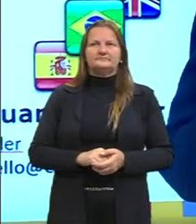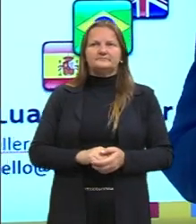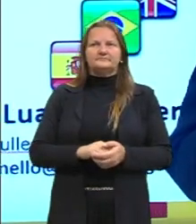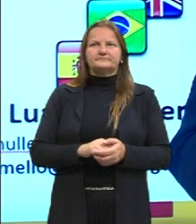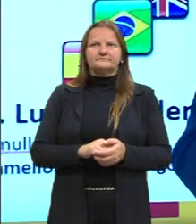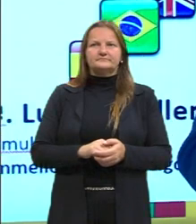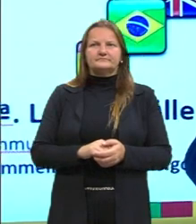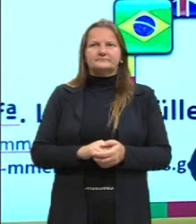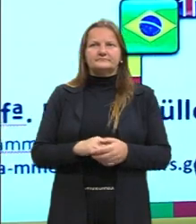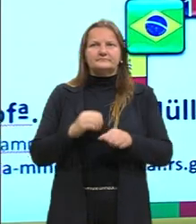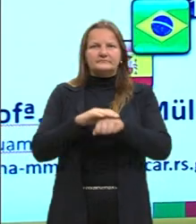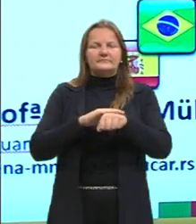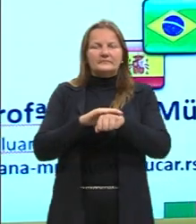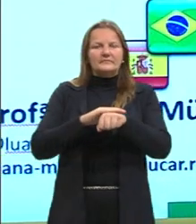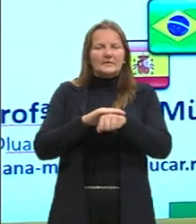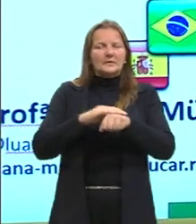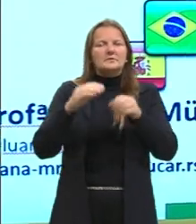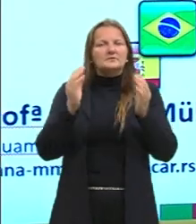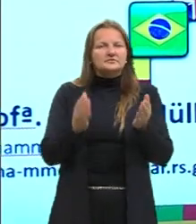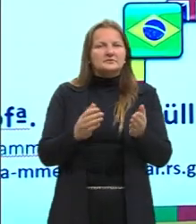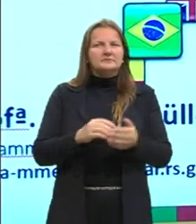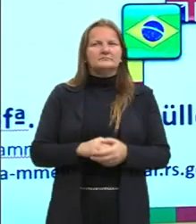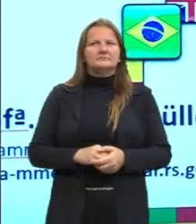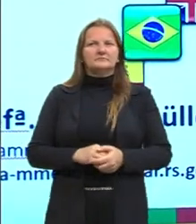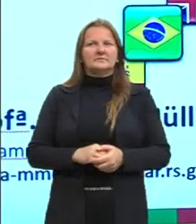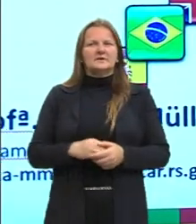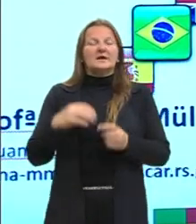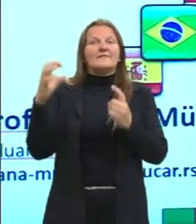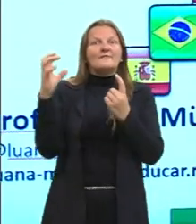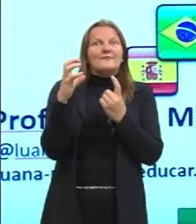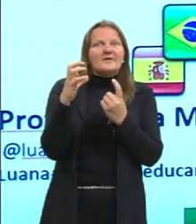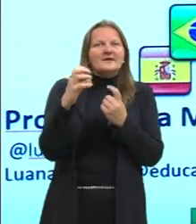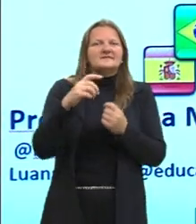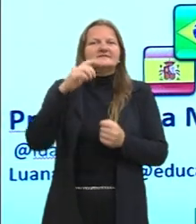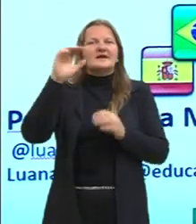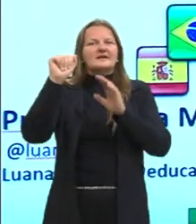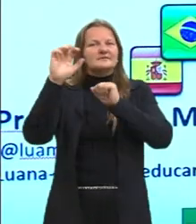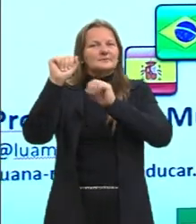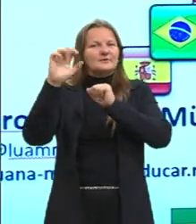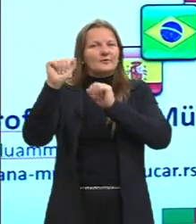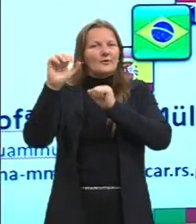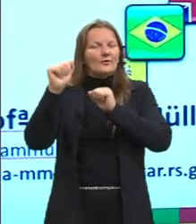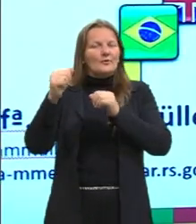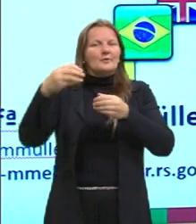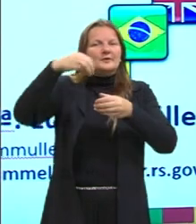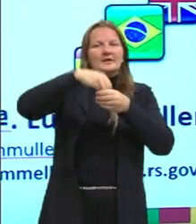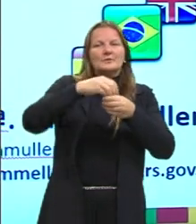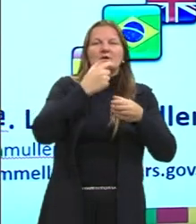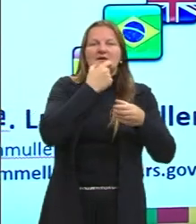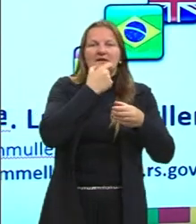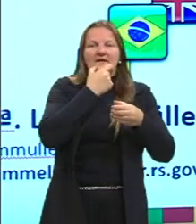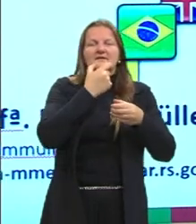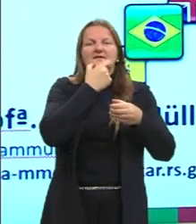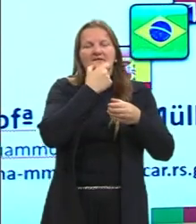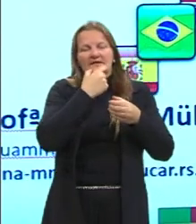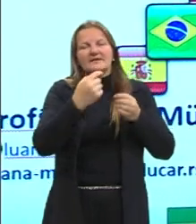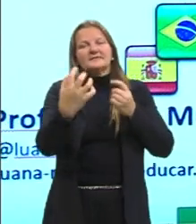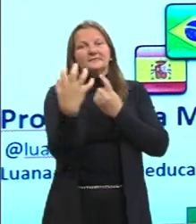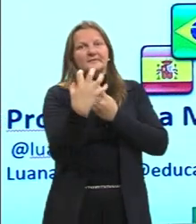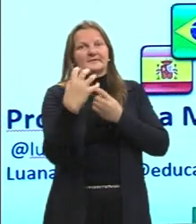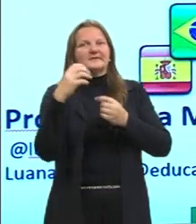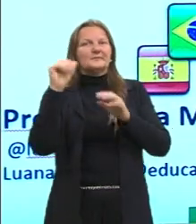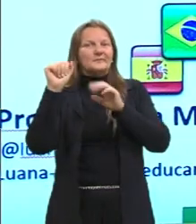conversamos um pouquinho já sobre a influência do espanhol no inglês, do inglês no espanhol, e a